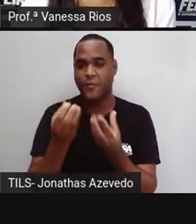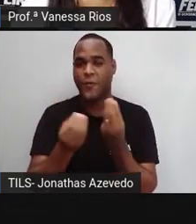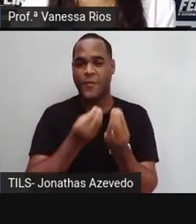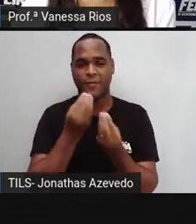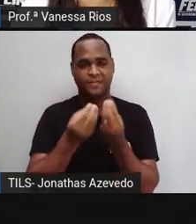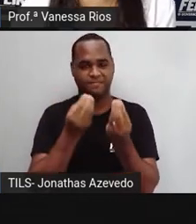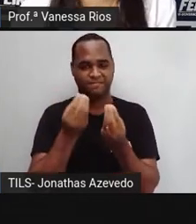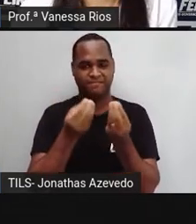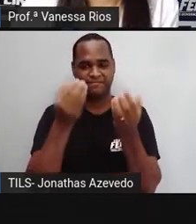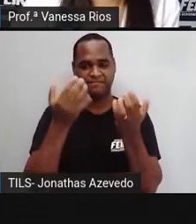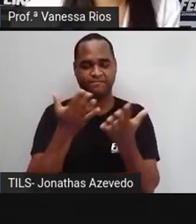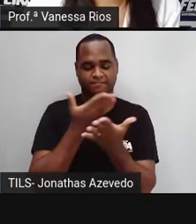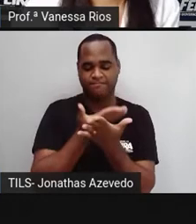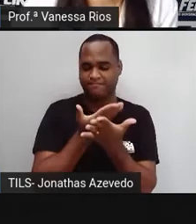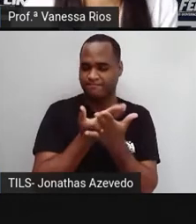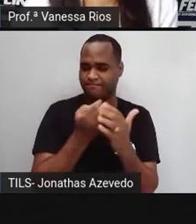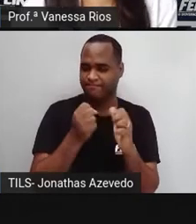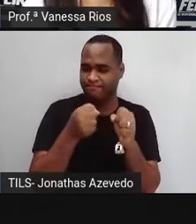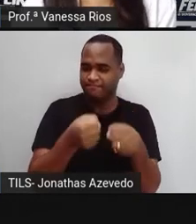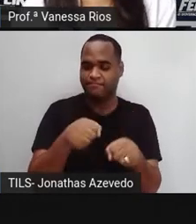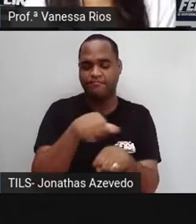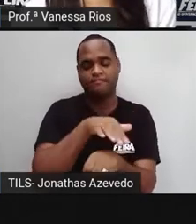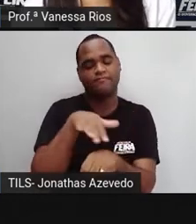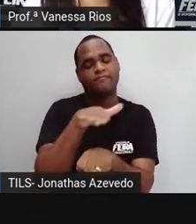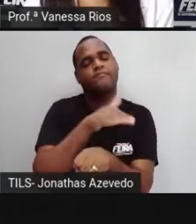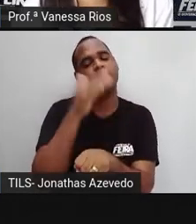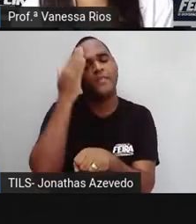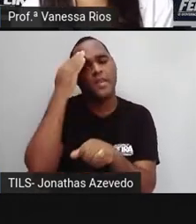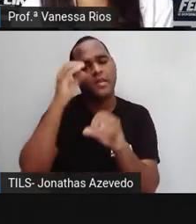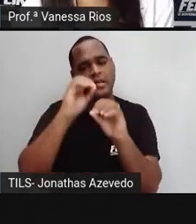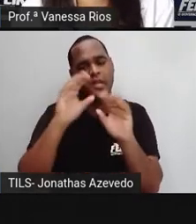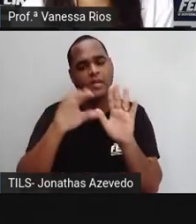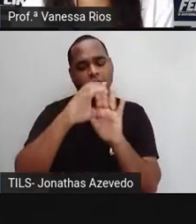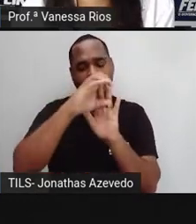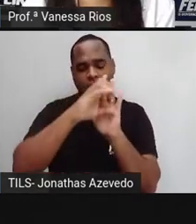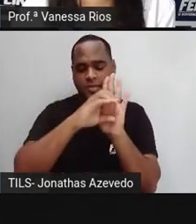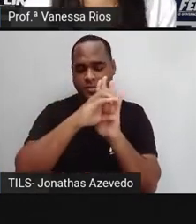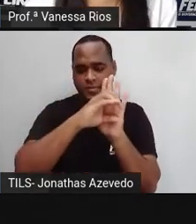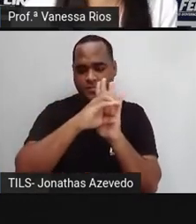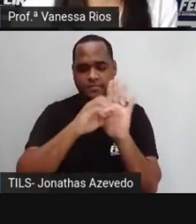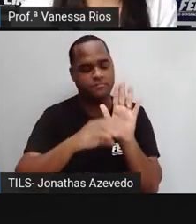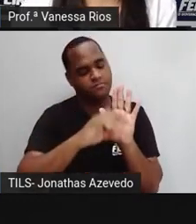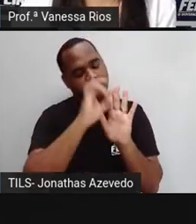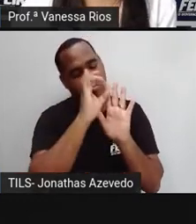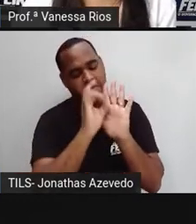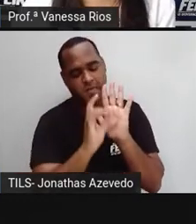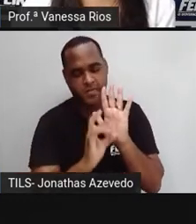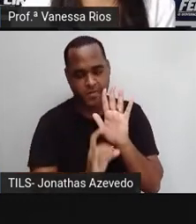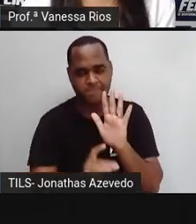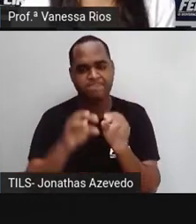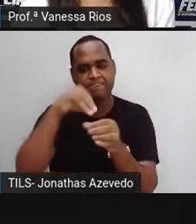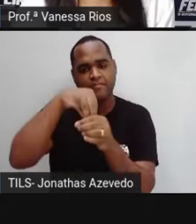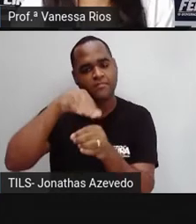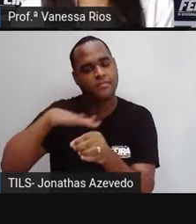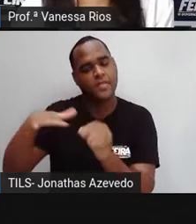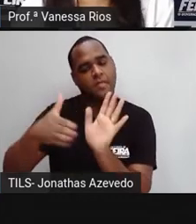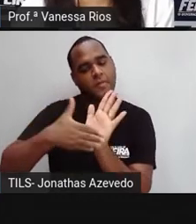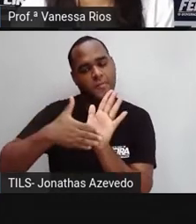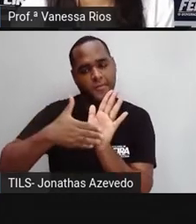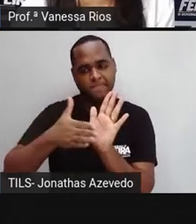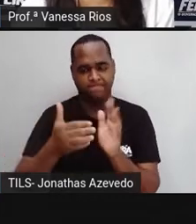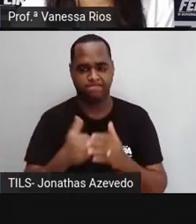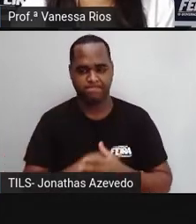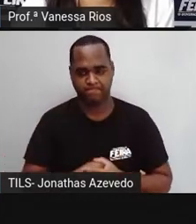estudos, né? E entender alguns conceitos que são importantes dentro dessa ação, dentro dessa proposta.